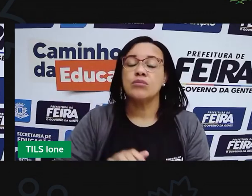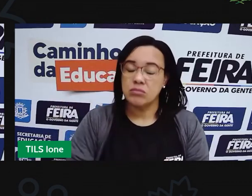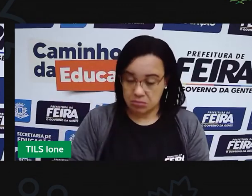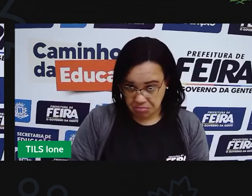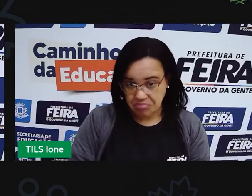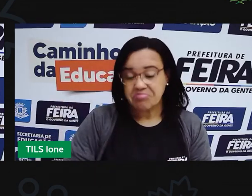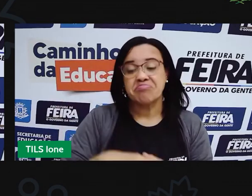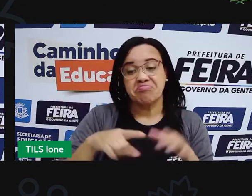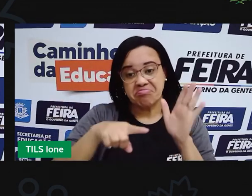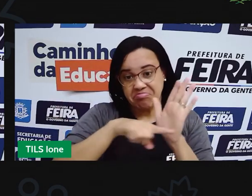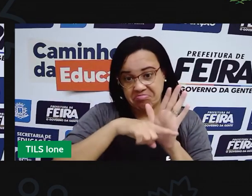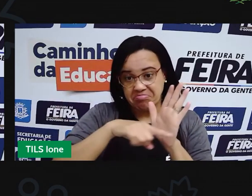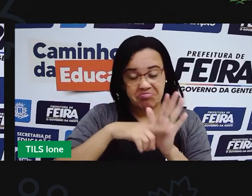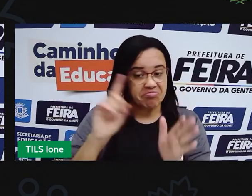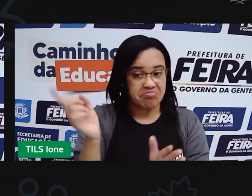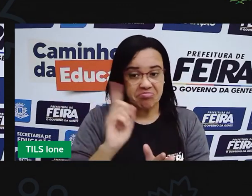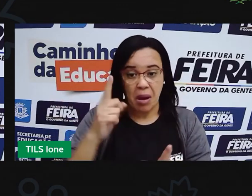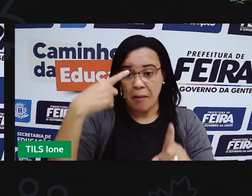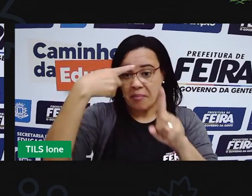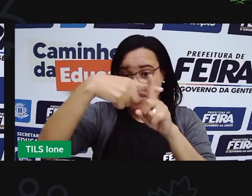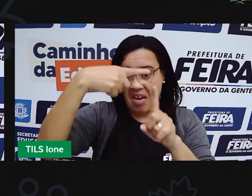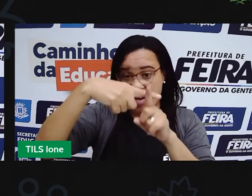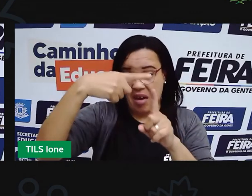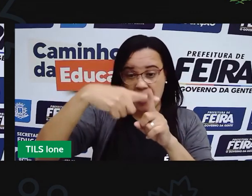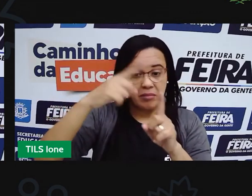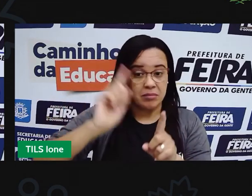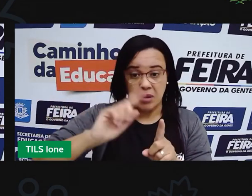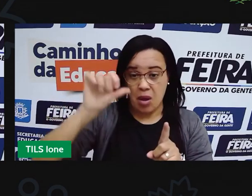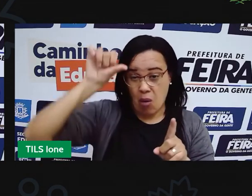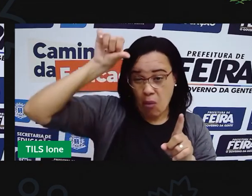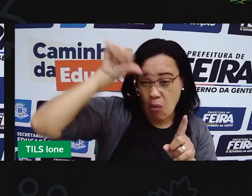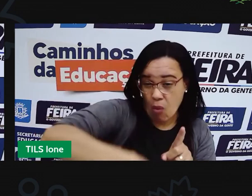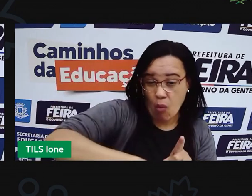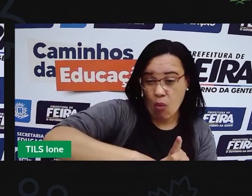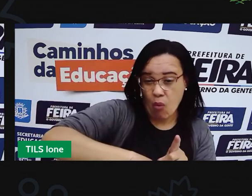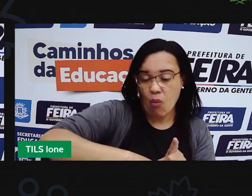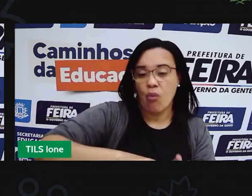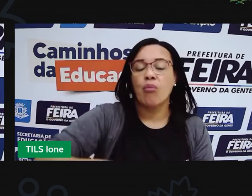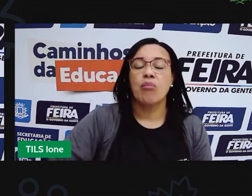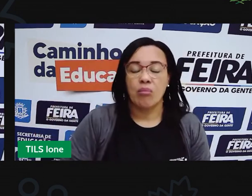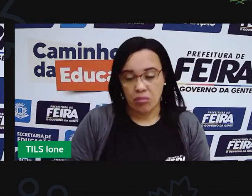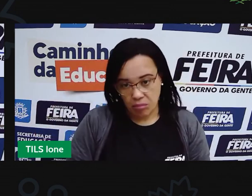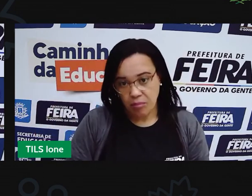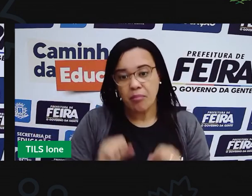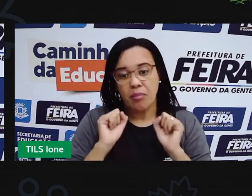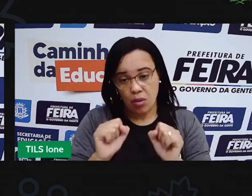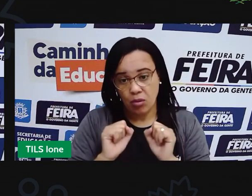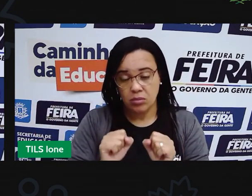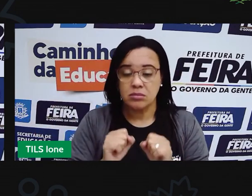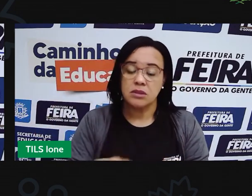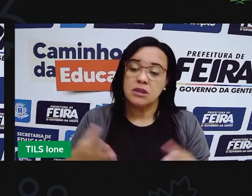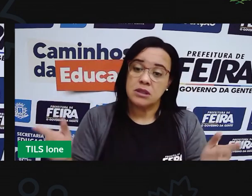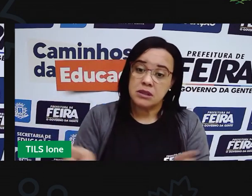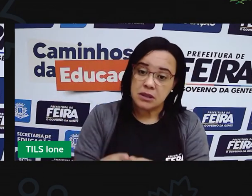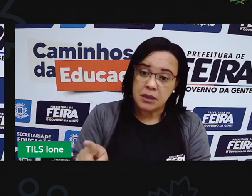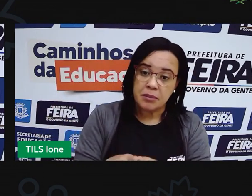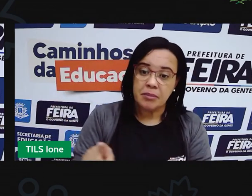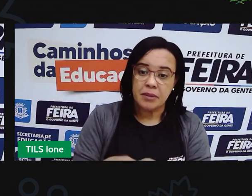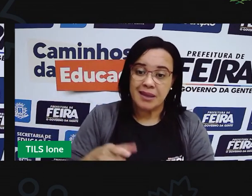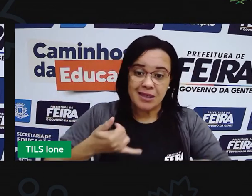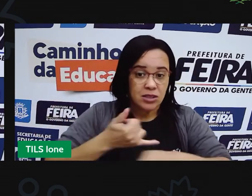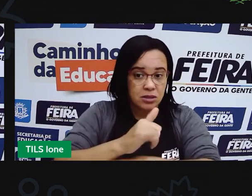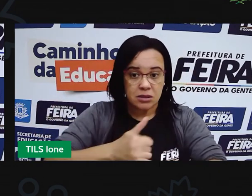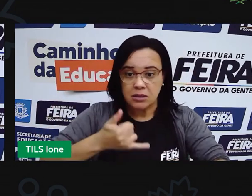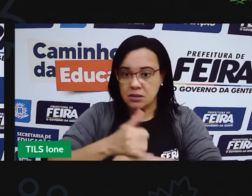negativo para o meu ambiente. E nas estratégias que a gente pode pensar como